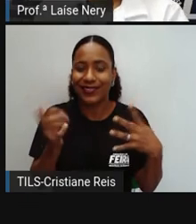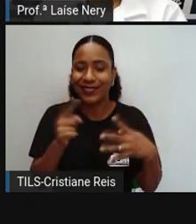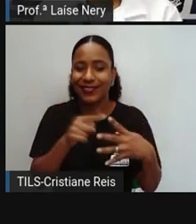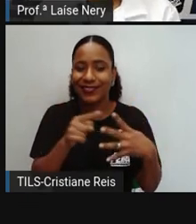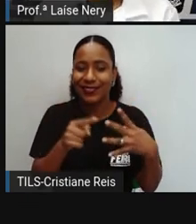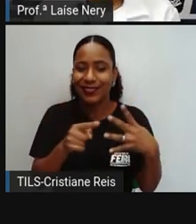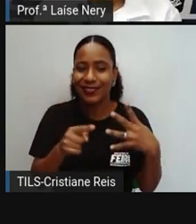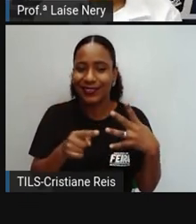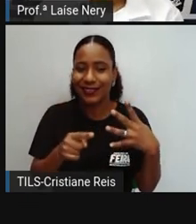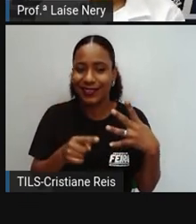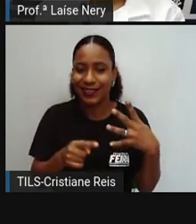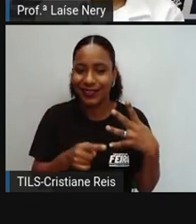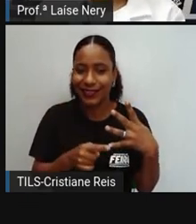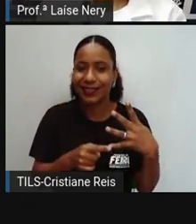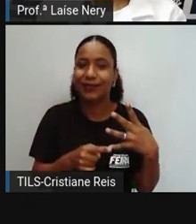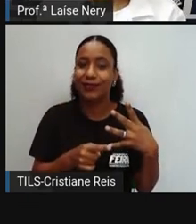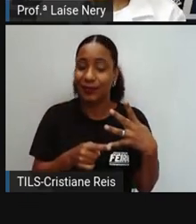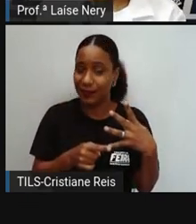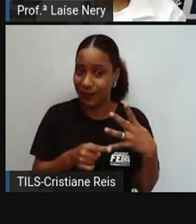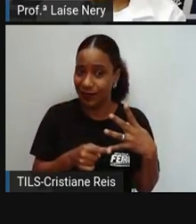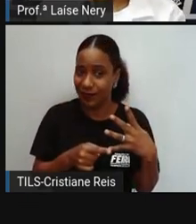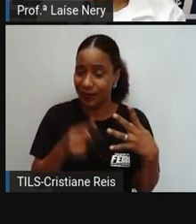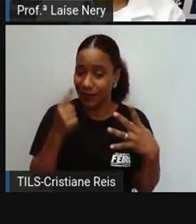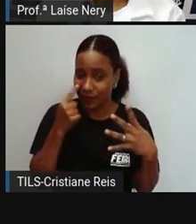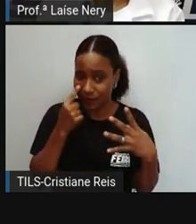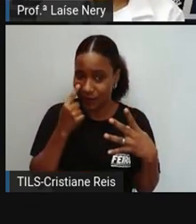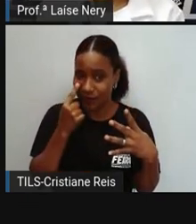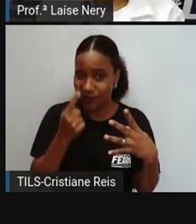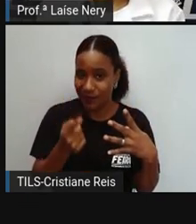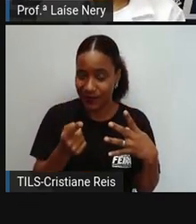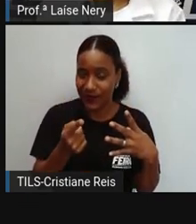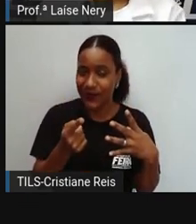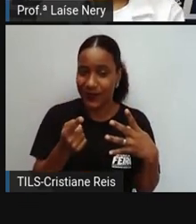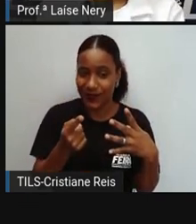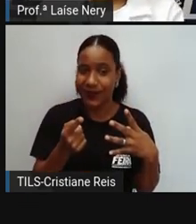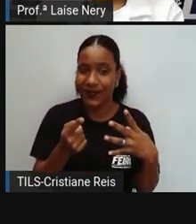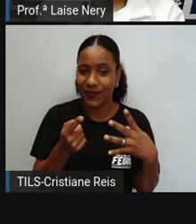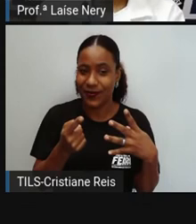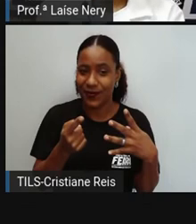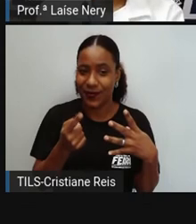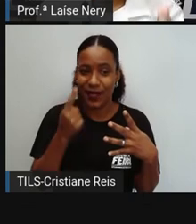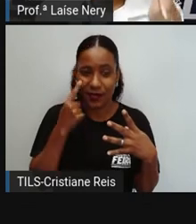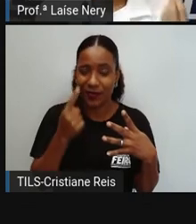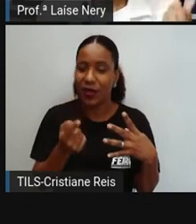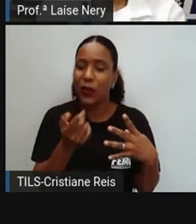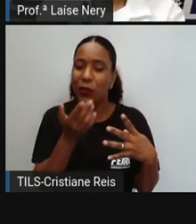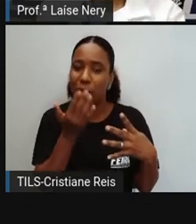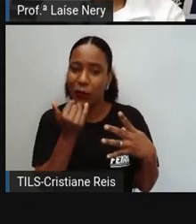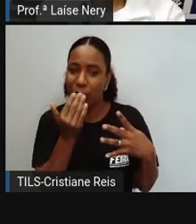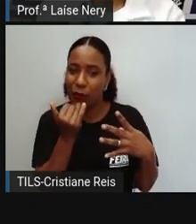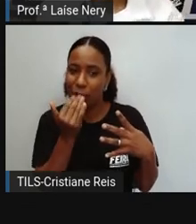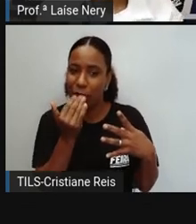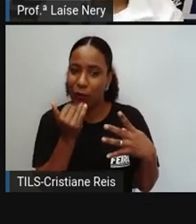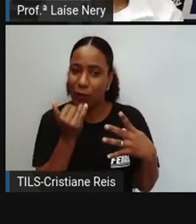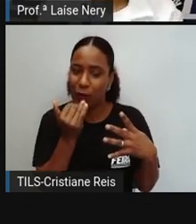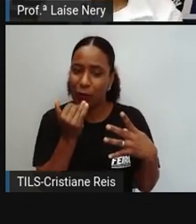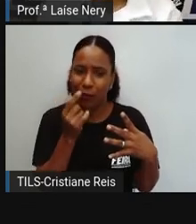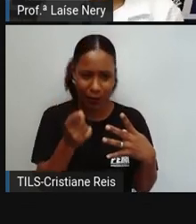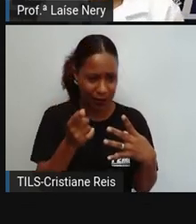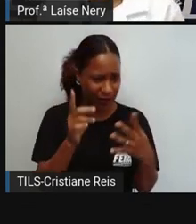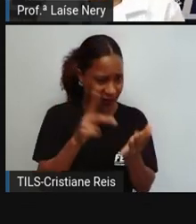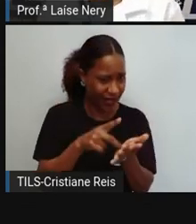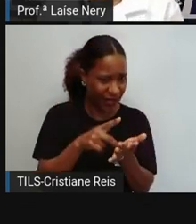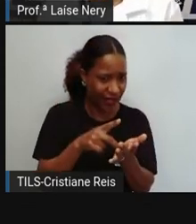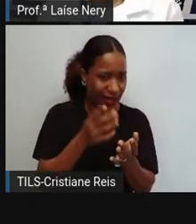Ainda a gente pode ver nele algum tipo de do alimento, algum indício do alimento?